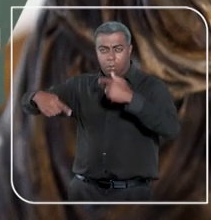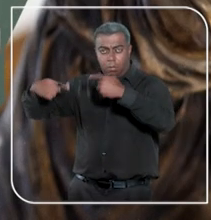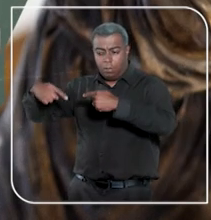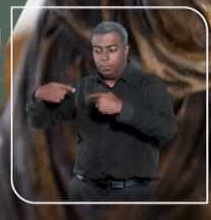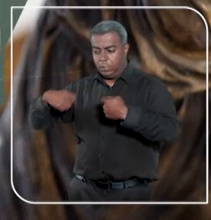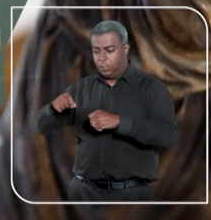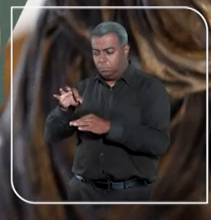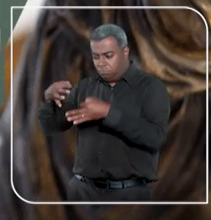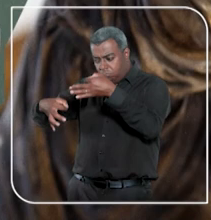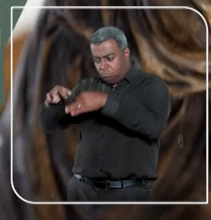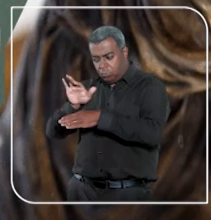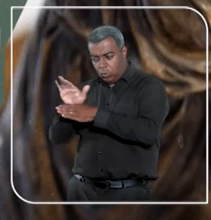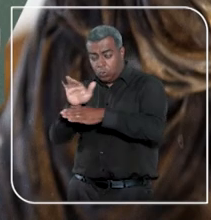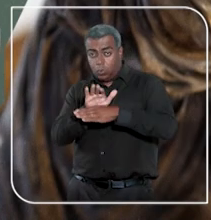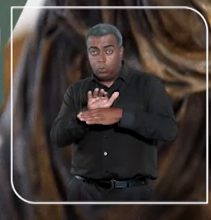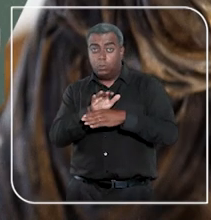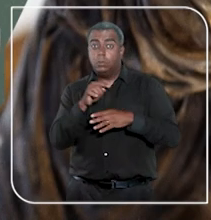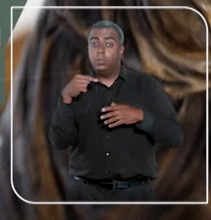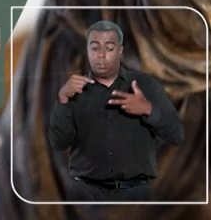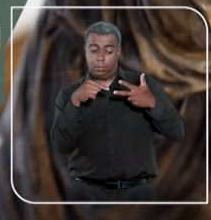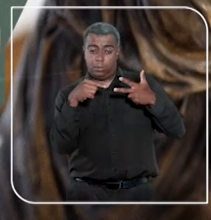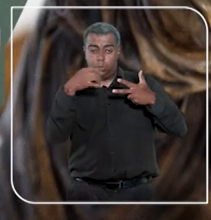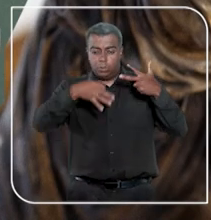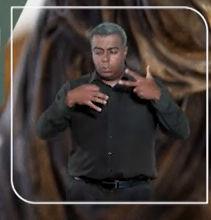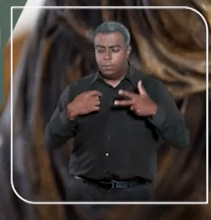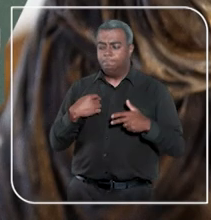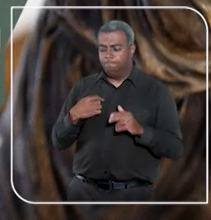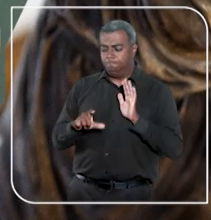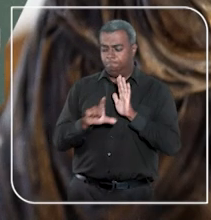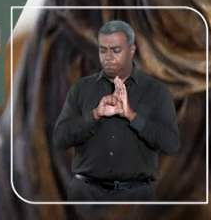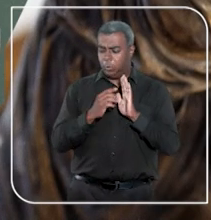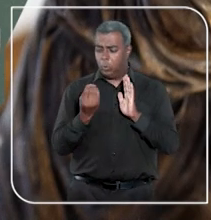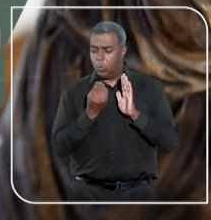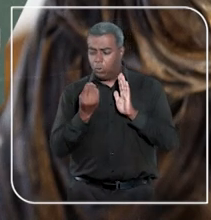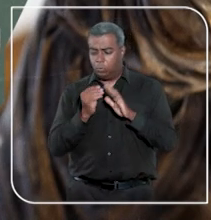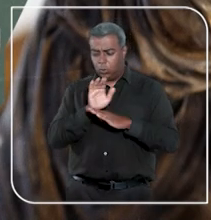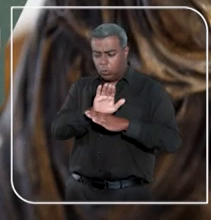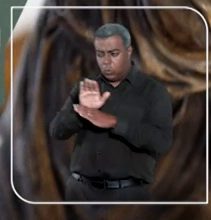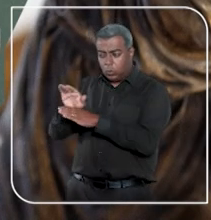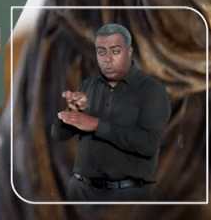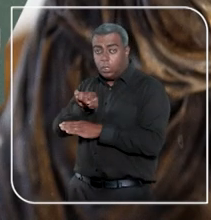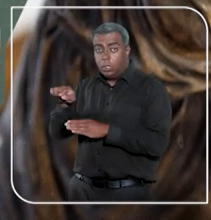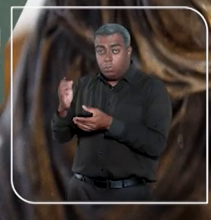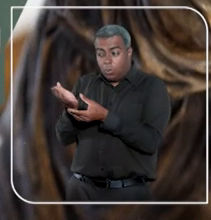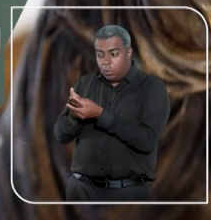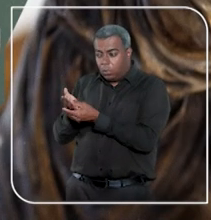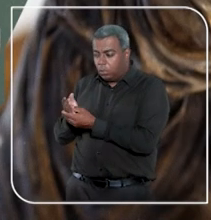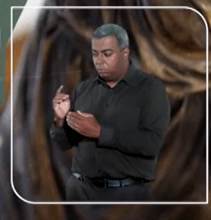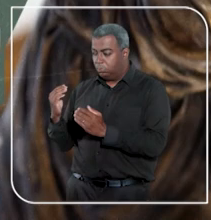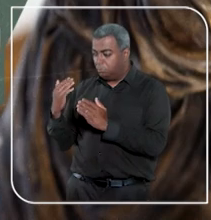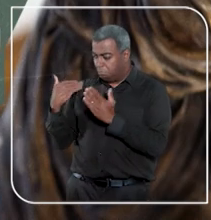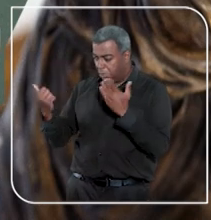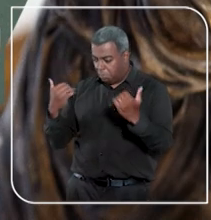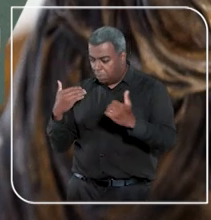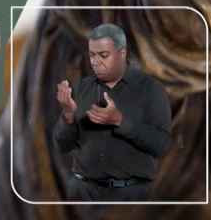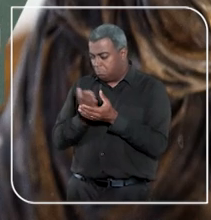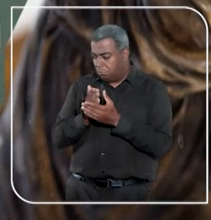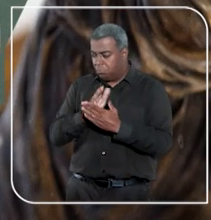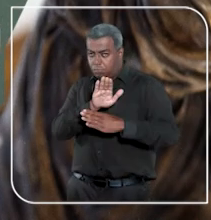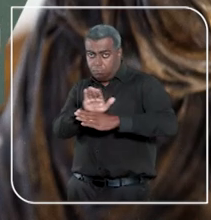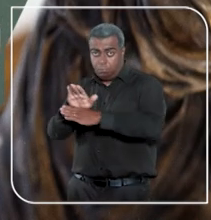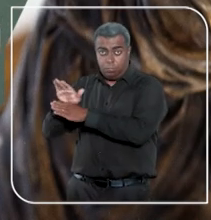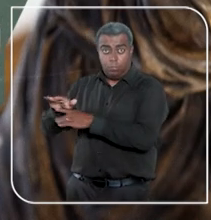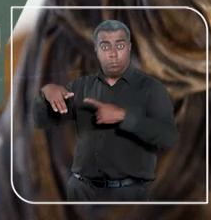surgirem na sociedade. Cabe a ele interpretar e aplicar as leis por meio dos processos judiciais que começam por